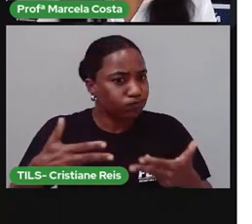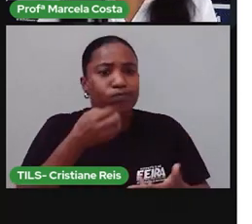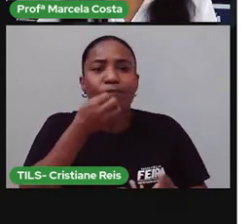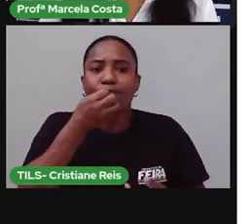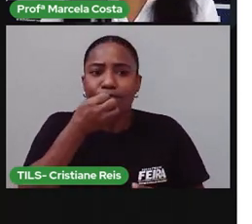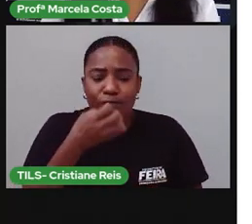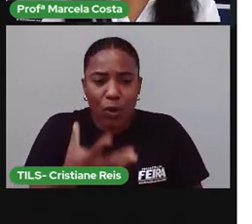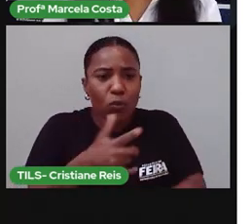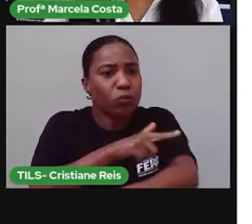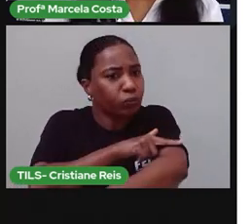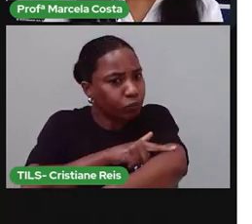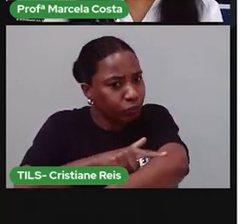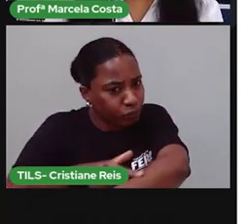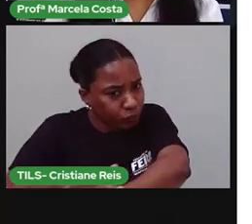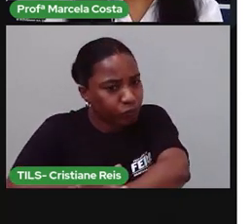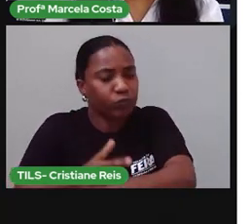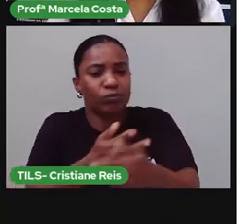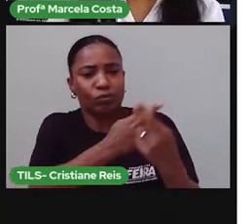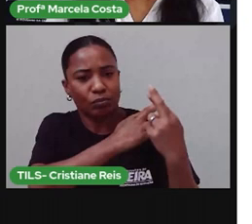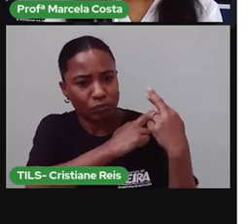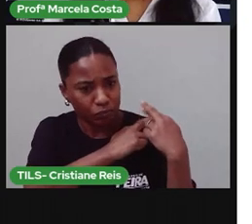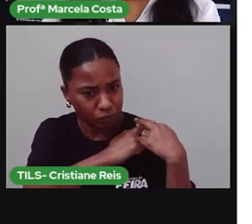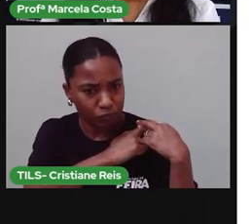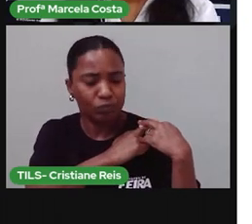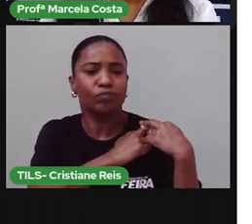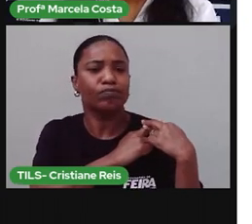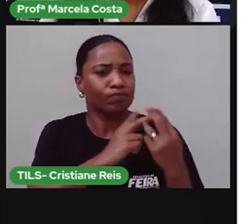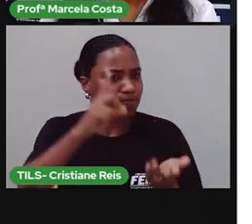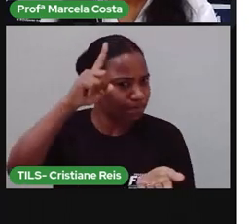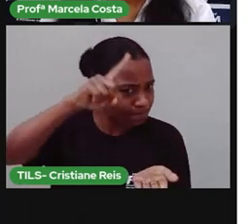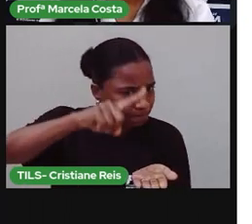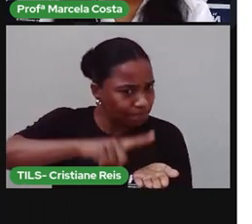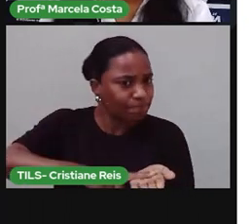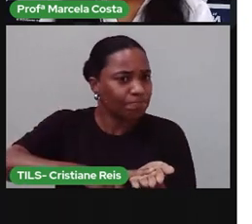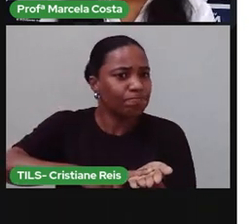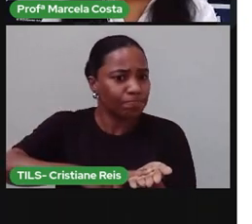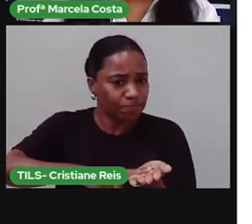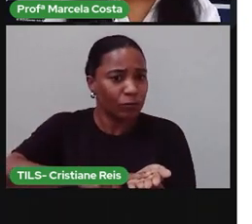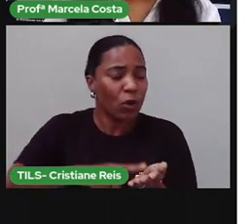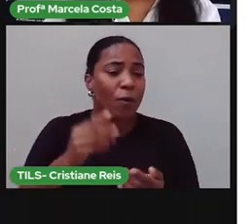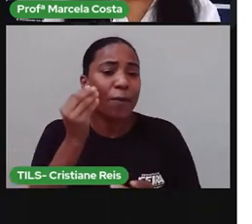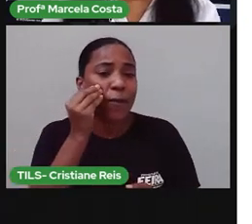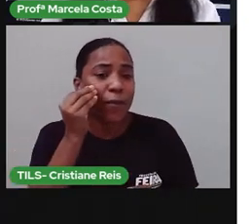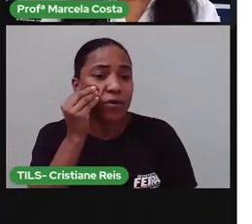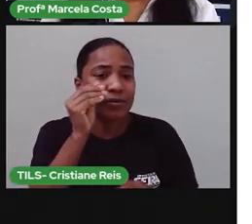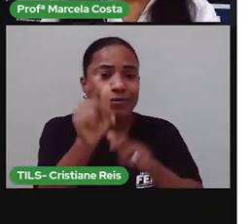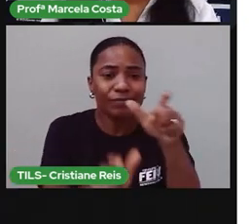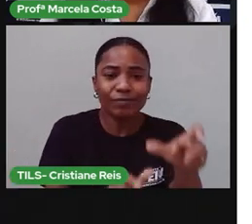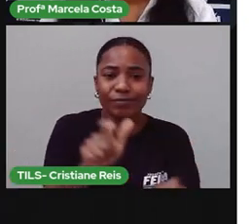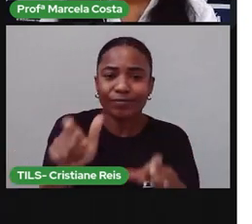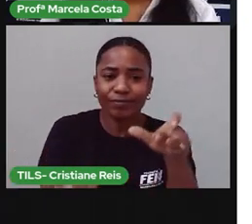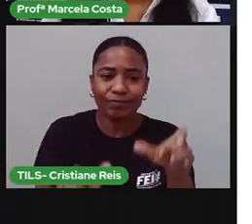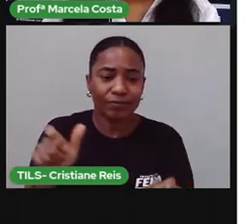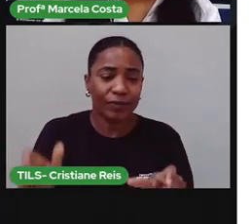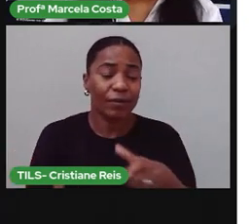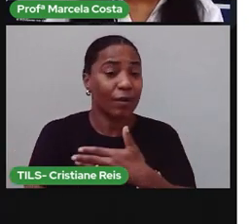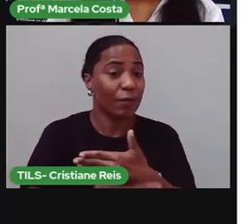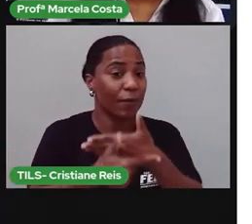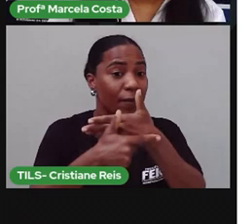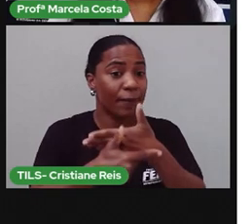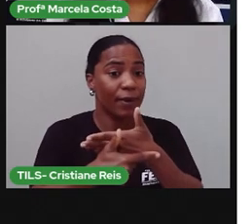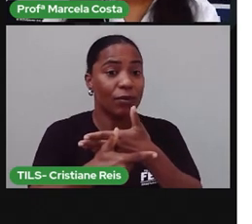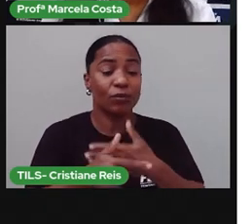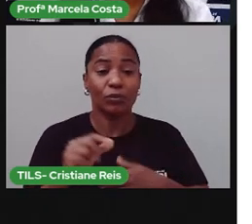responsabilidade está relacionada a algum papel social que uma pessoa assume dentro de um